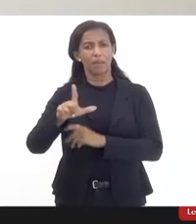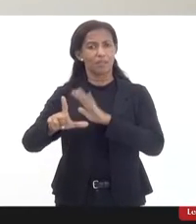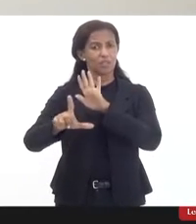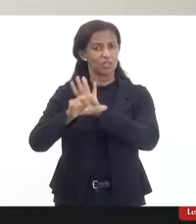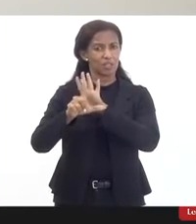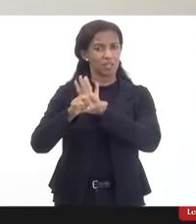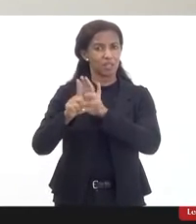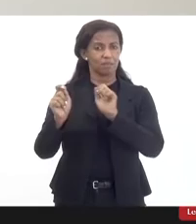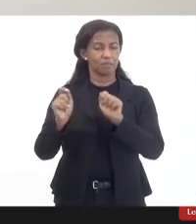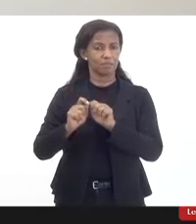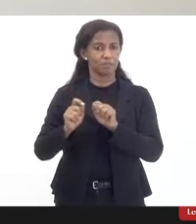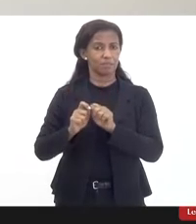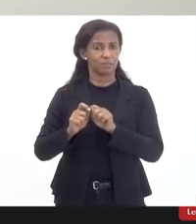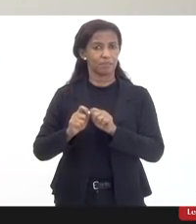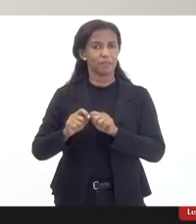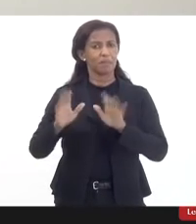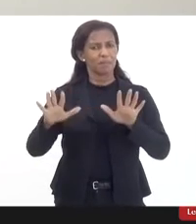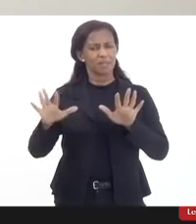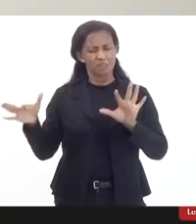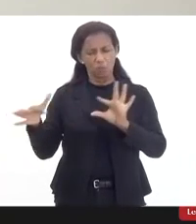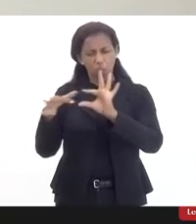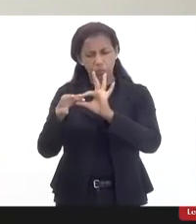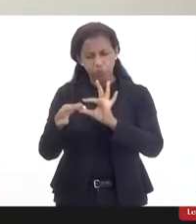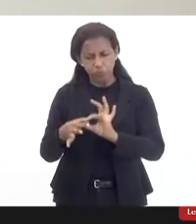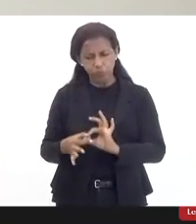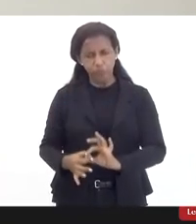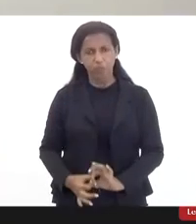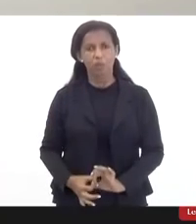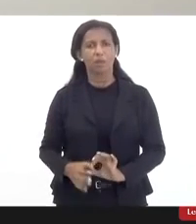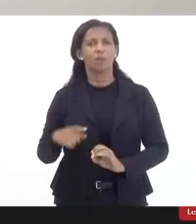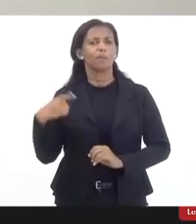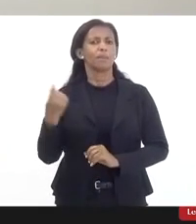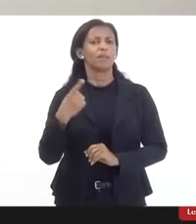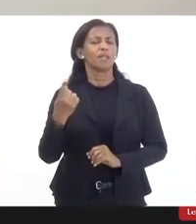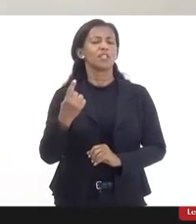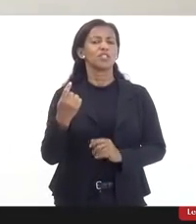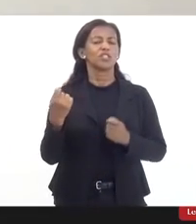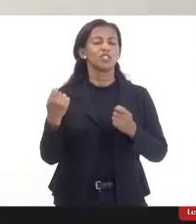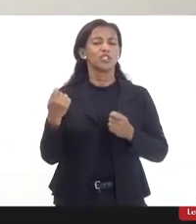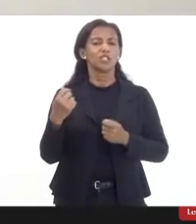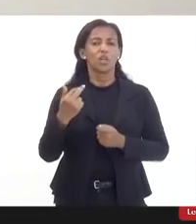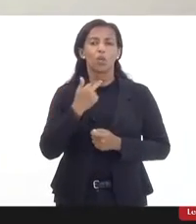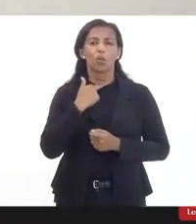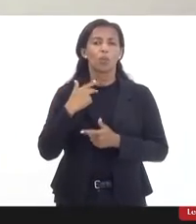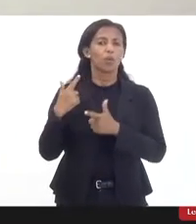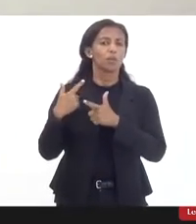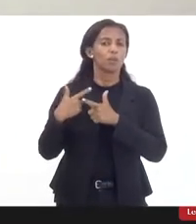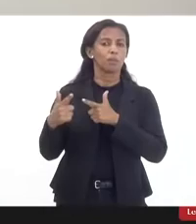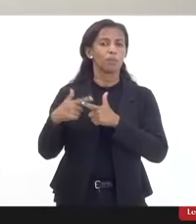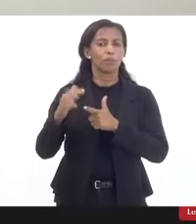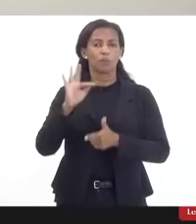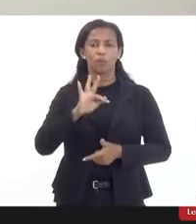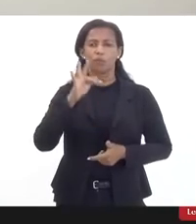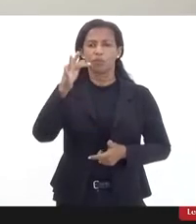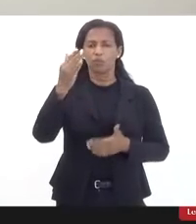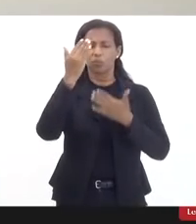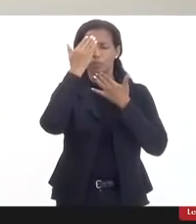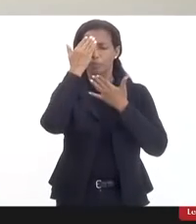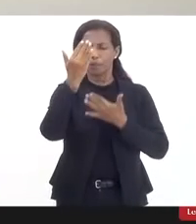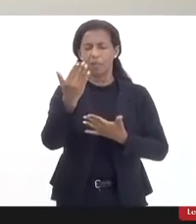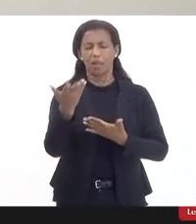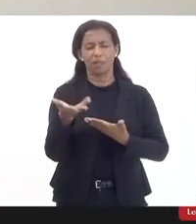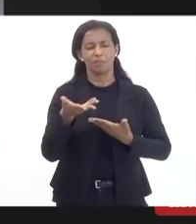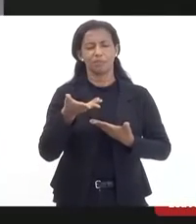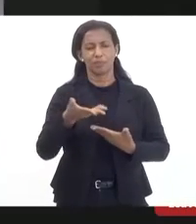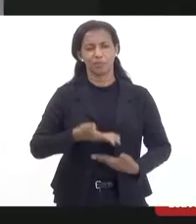projeto de lei bem amarradinho, bem fechadinho para que a gente não possa ter algum problema futuro. Então, muito obrigado pelo convite,